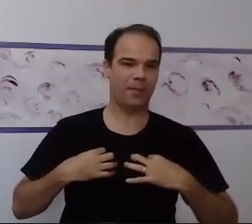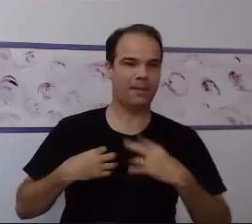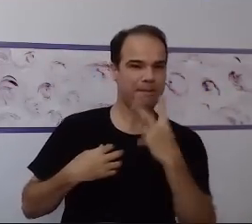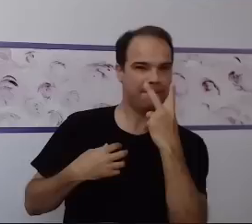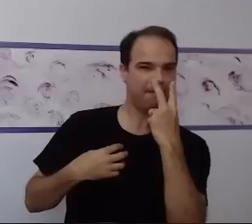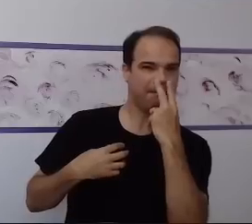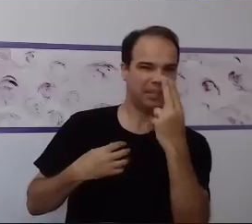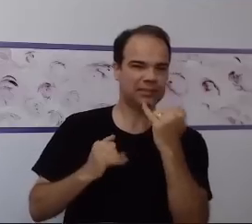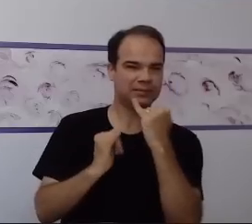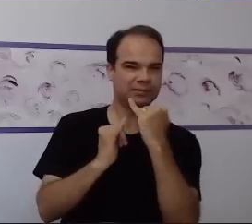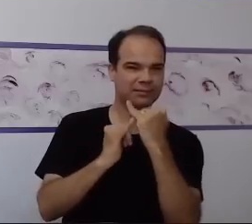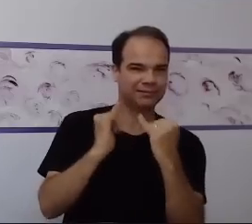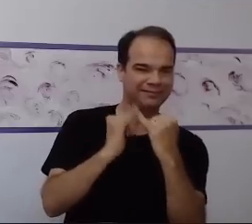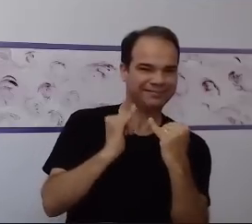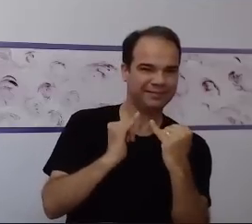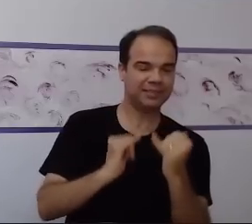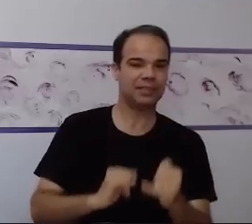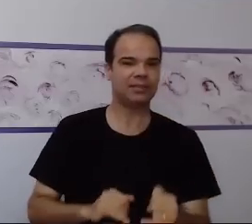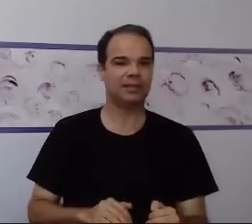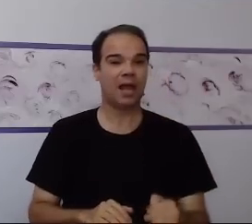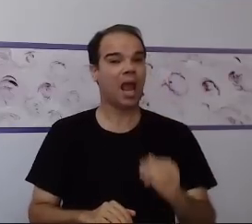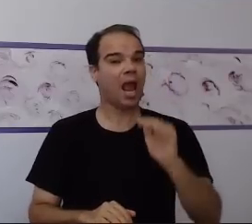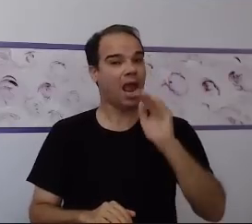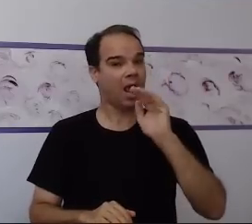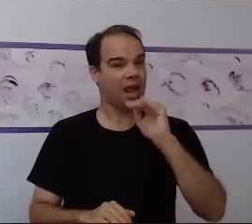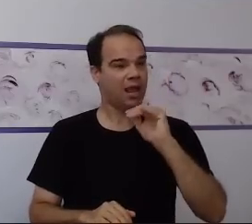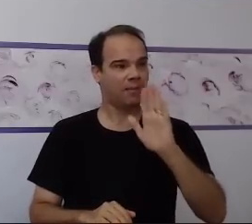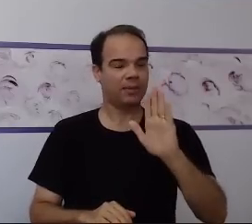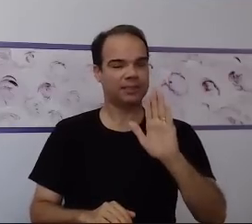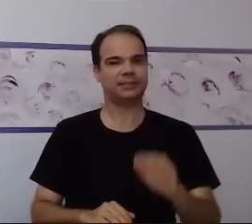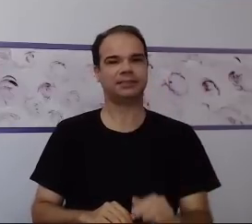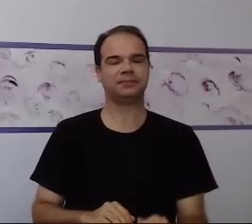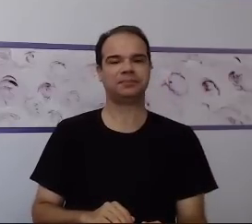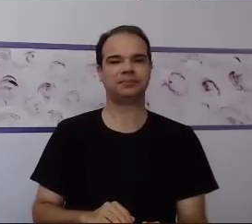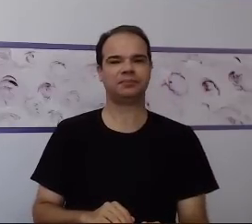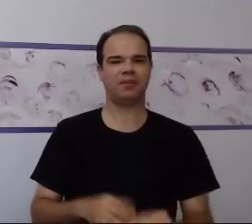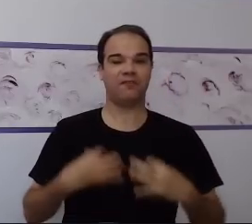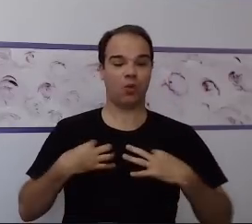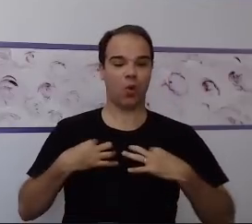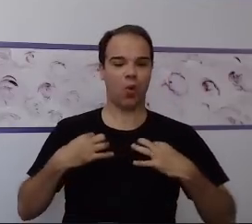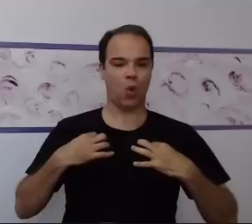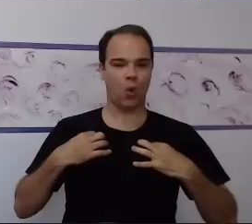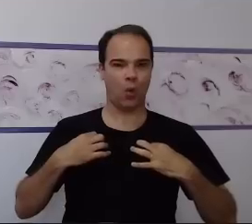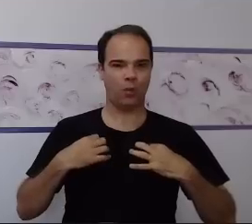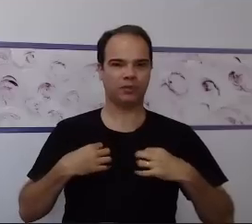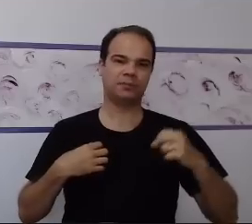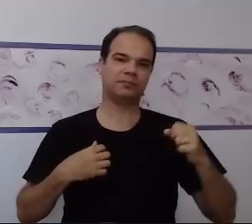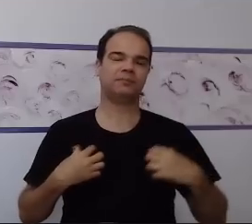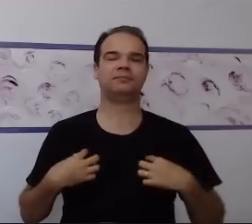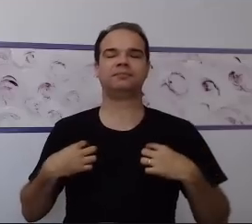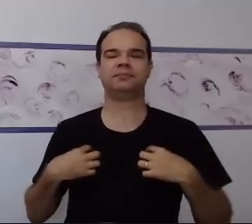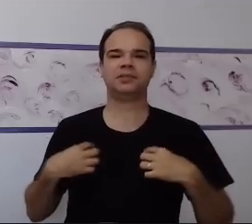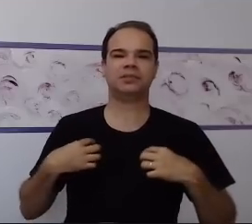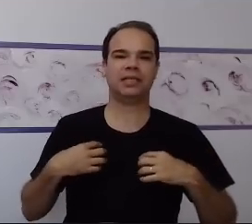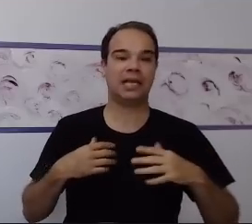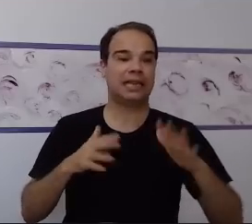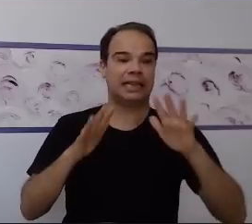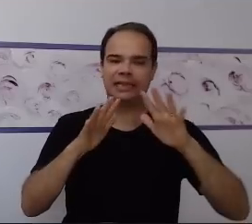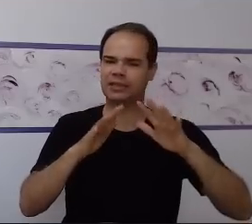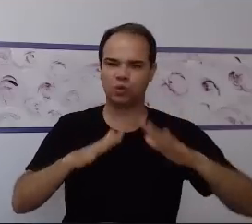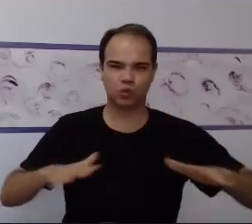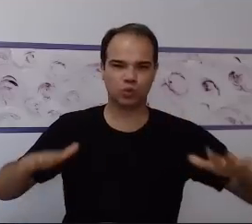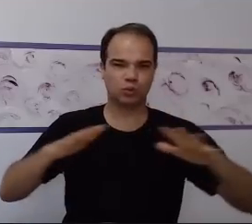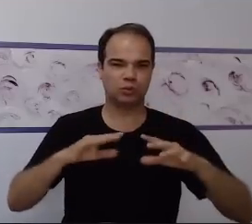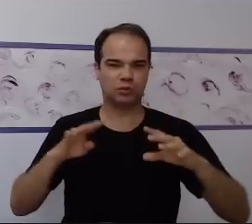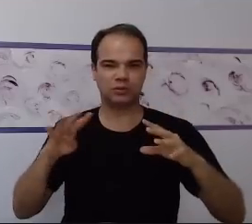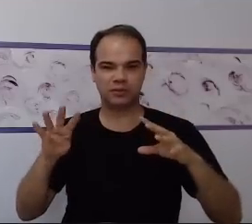se você, com toda a boa intenção do mundo, veste uma roupa e sai na rua e ninguém te olha e ninguém